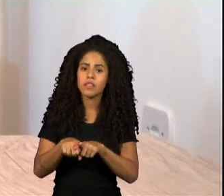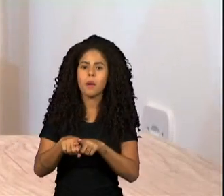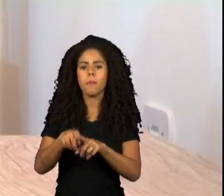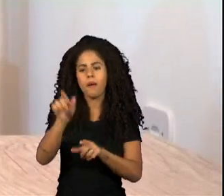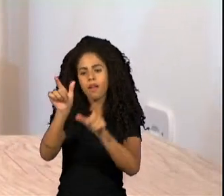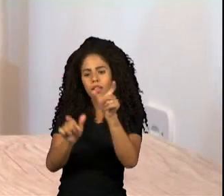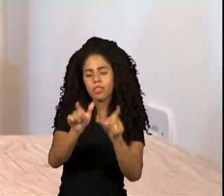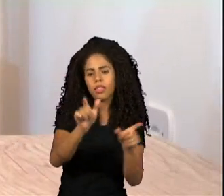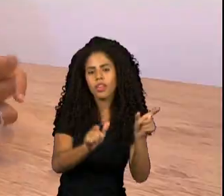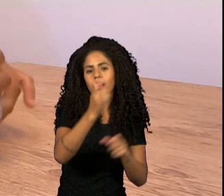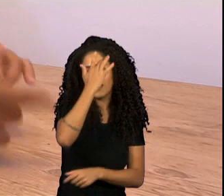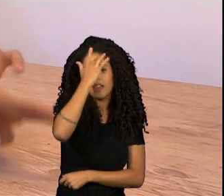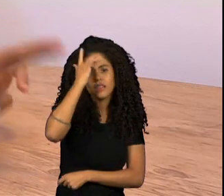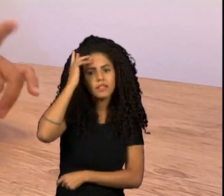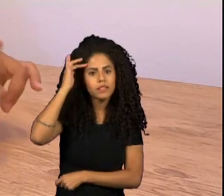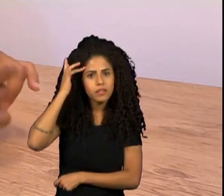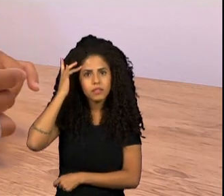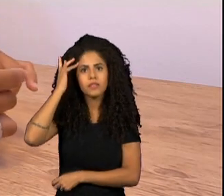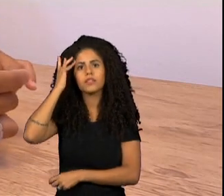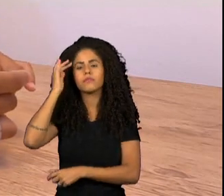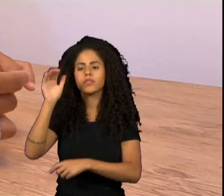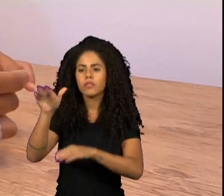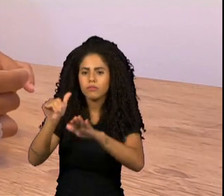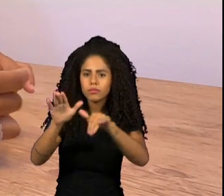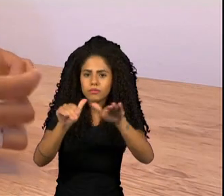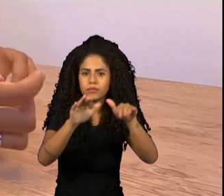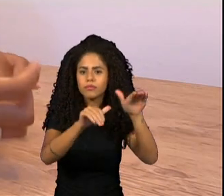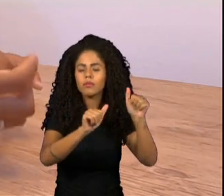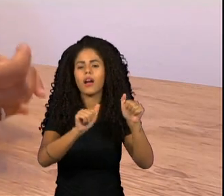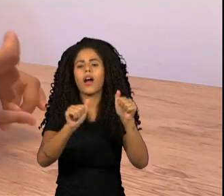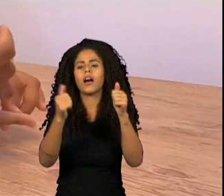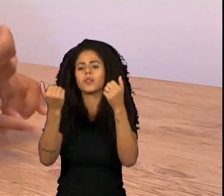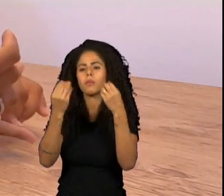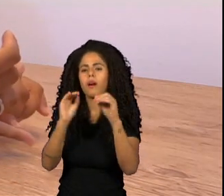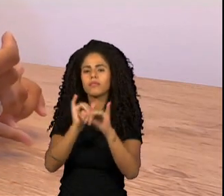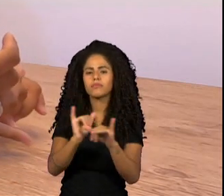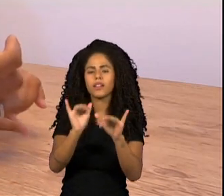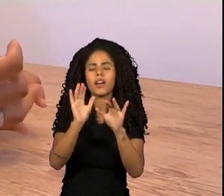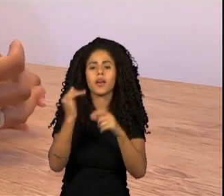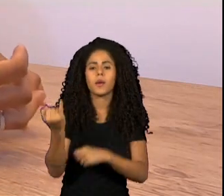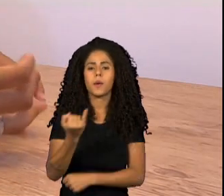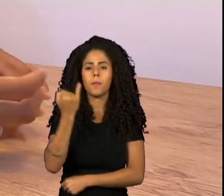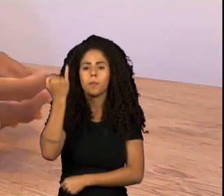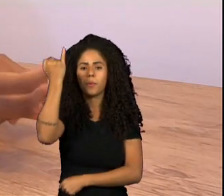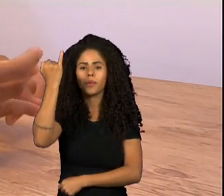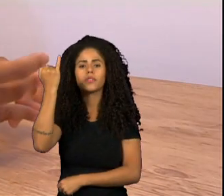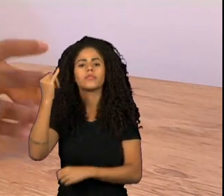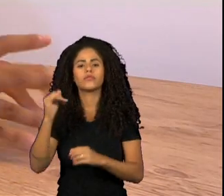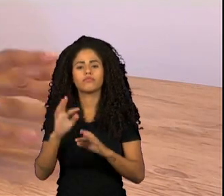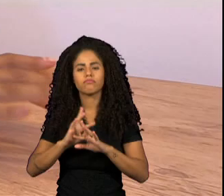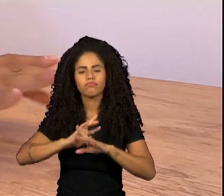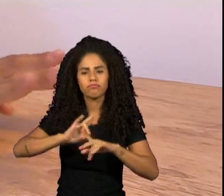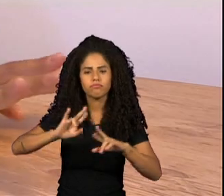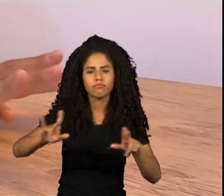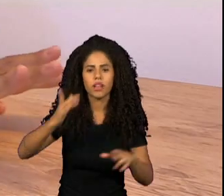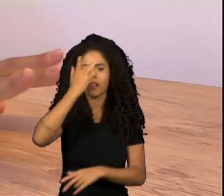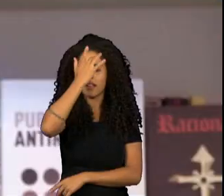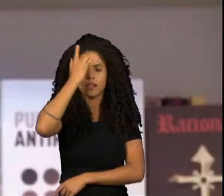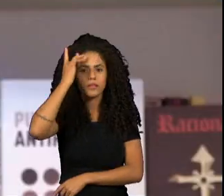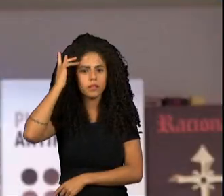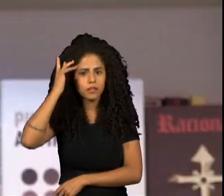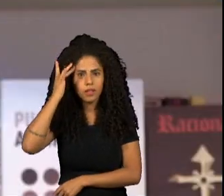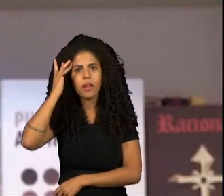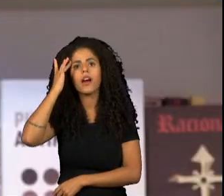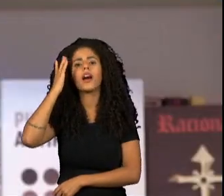pessoas atrás das câmeras. atrás das campanhas publicitárias. Então, é importante que tenha uma equipe preta. A ficha técnica é